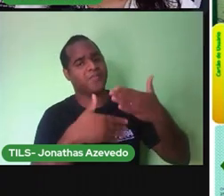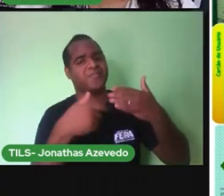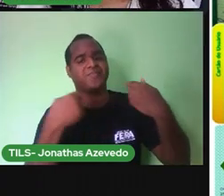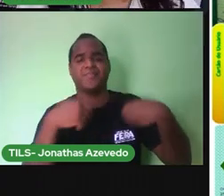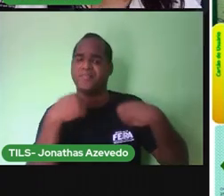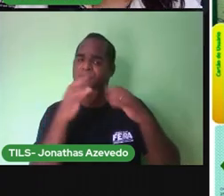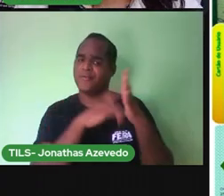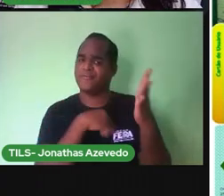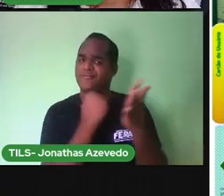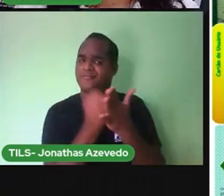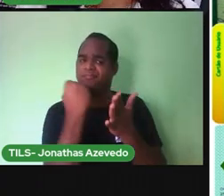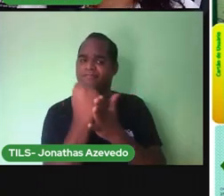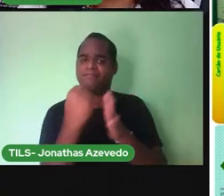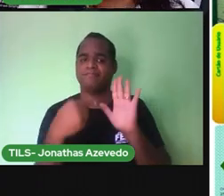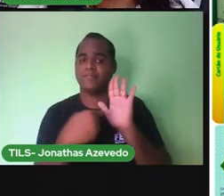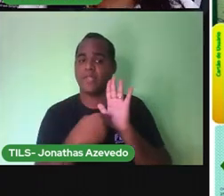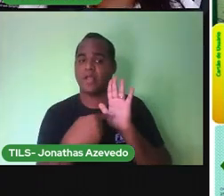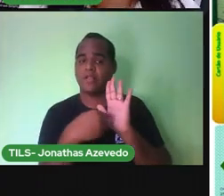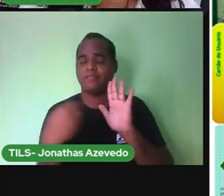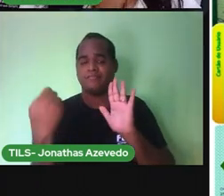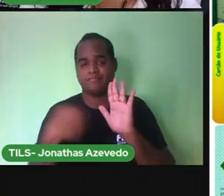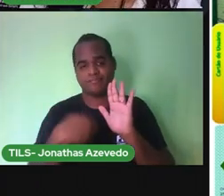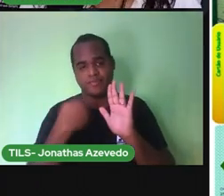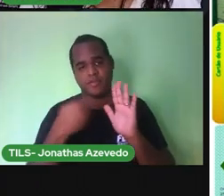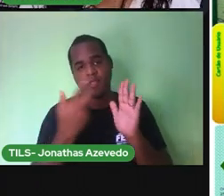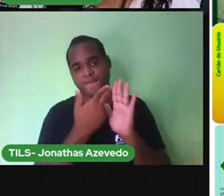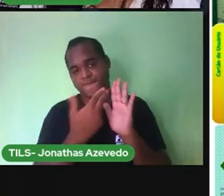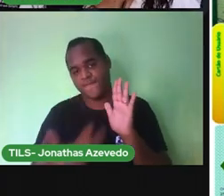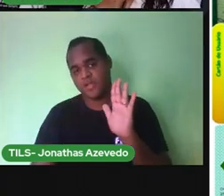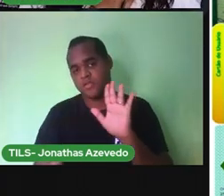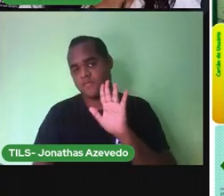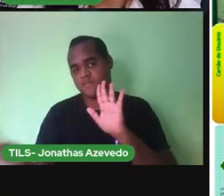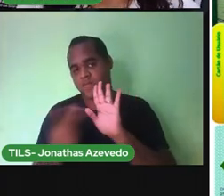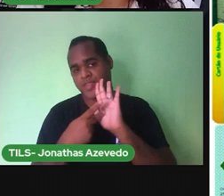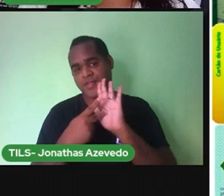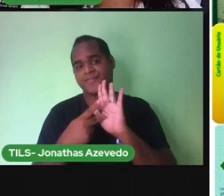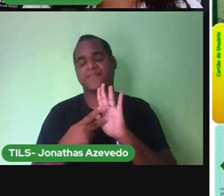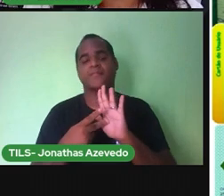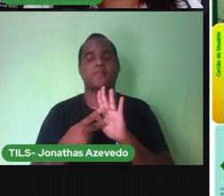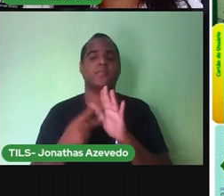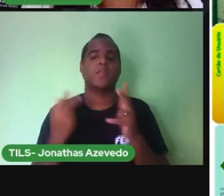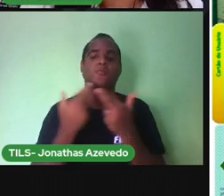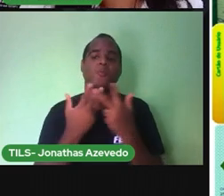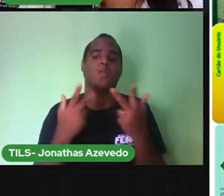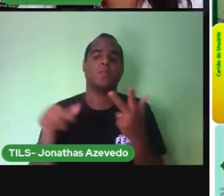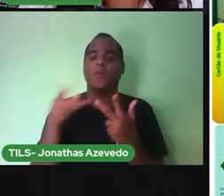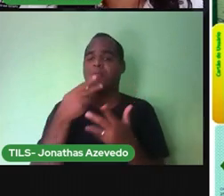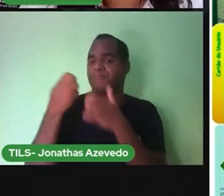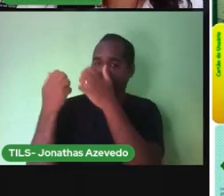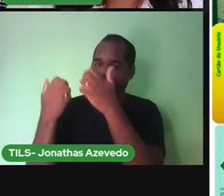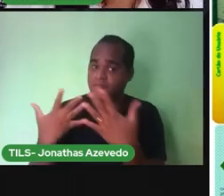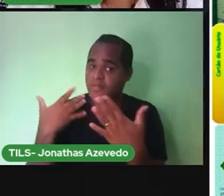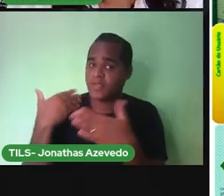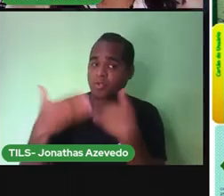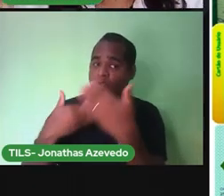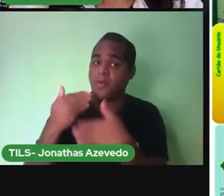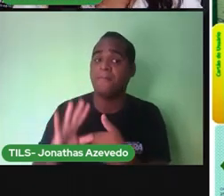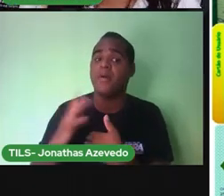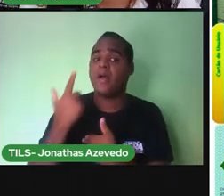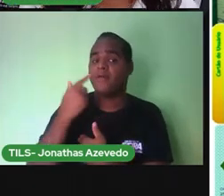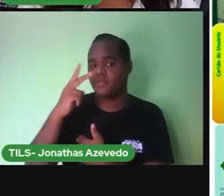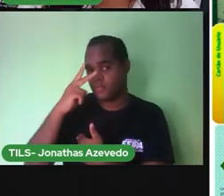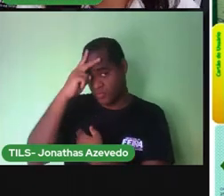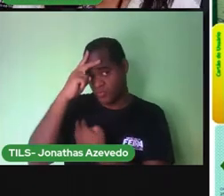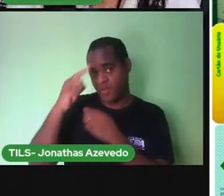precisa de registros oficiais para que possamos possamos constar na história